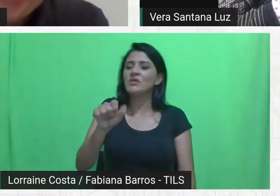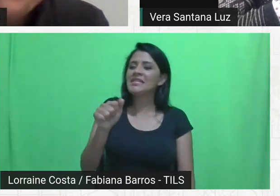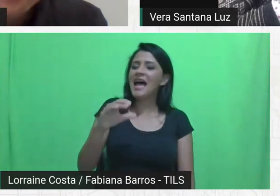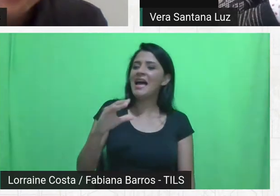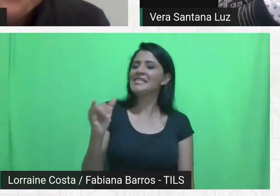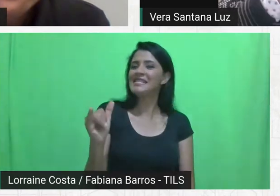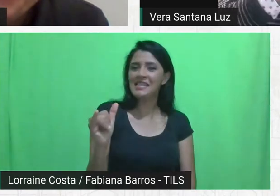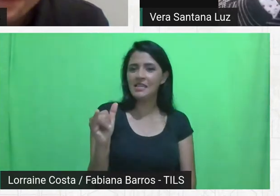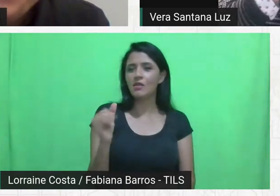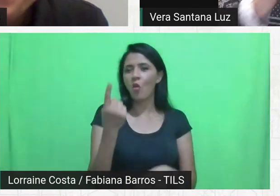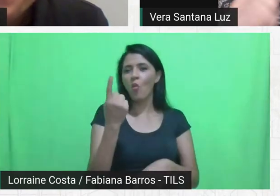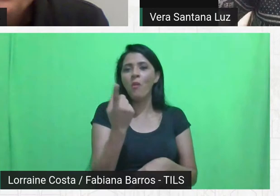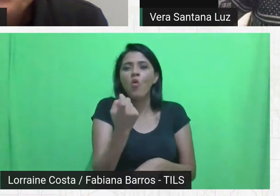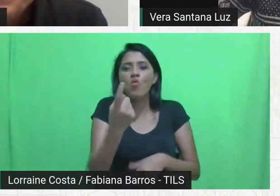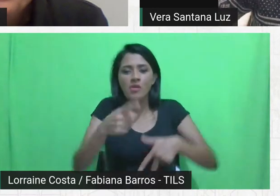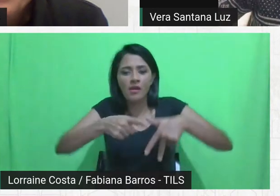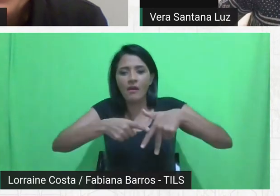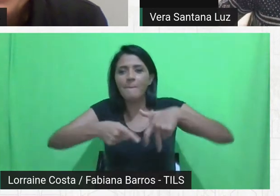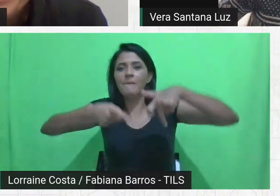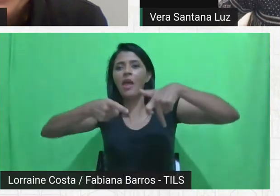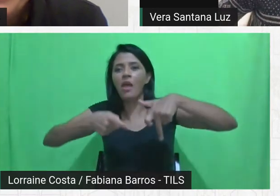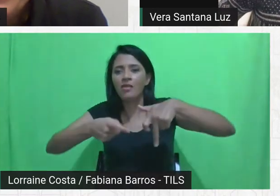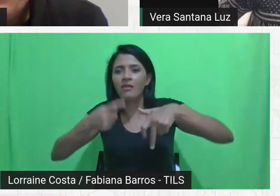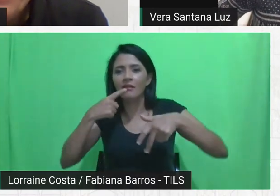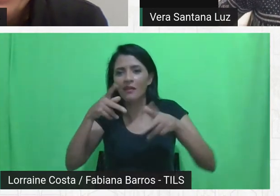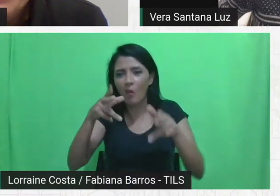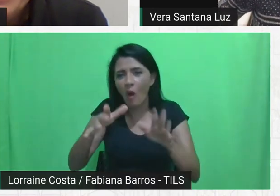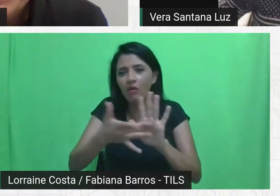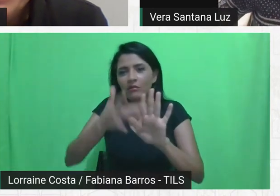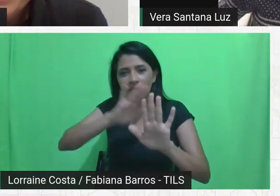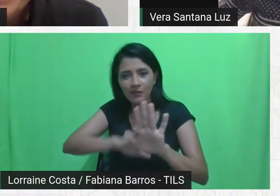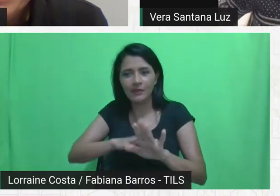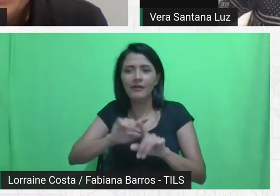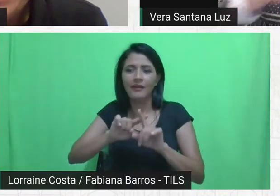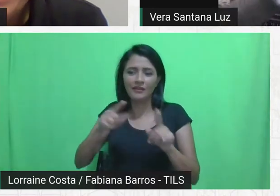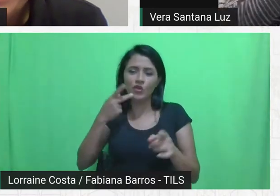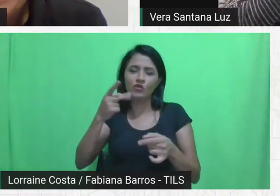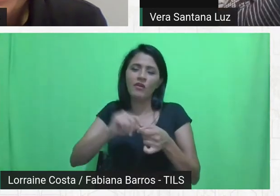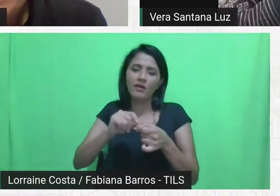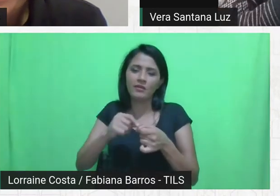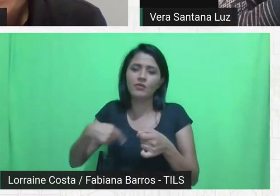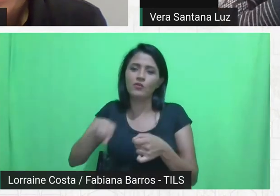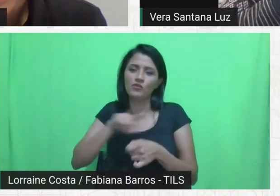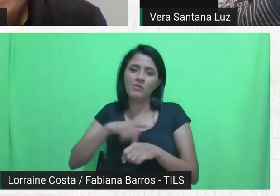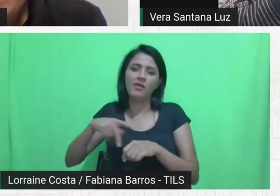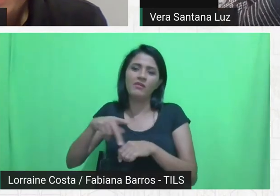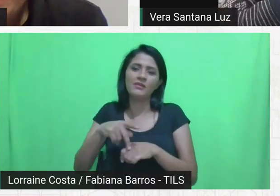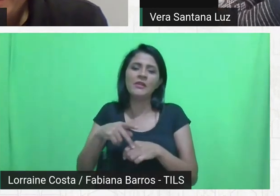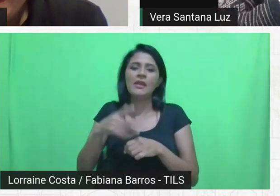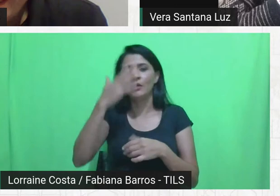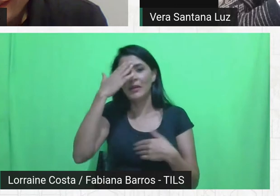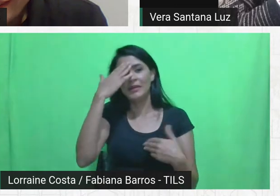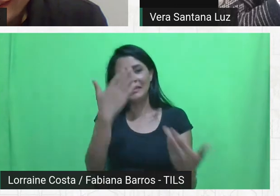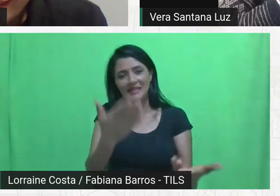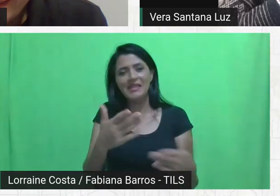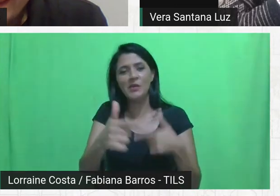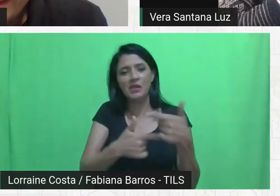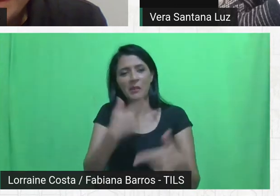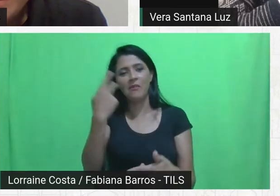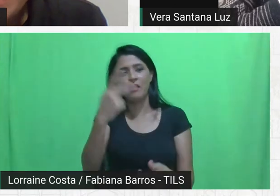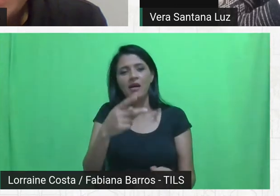trabalho que a gente faz nos nossos países periféricos. Então, agradeço muito, Malu e passo, por gentileza, às vezes a palavra e